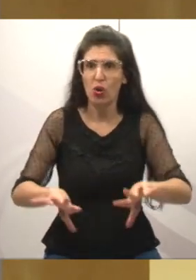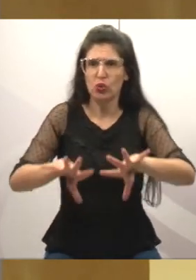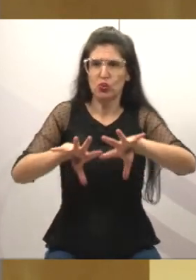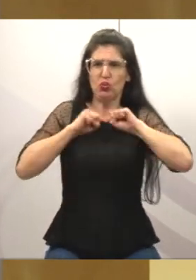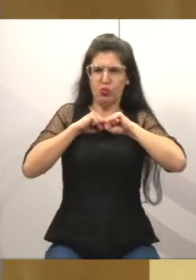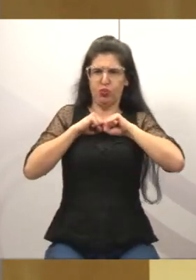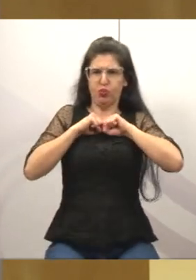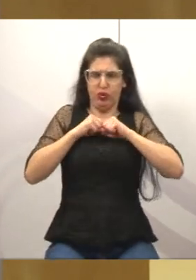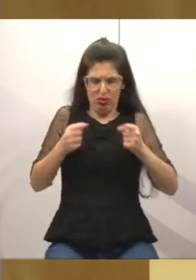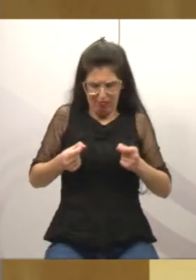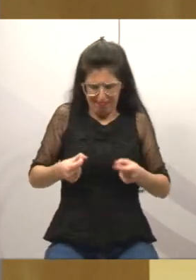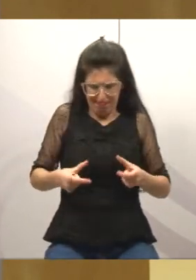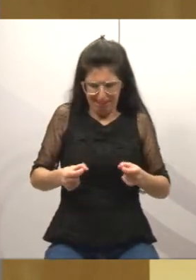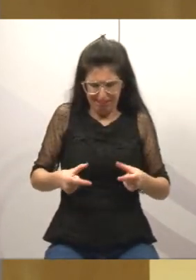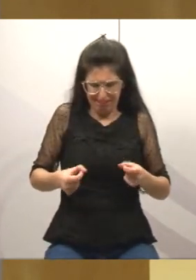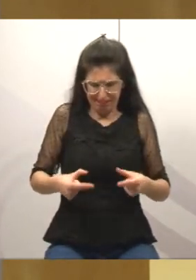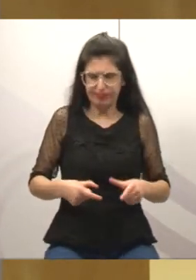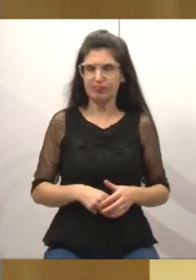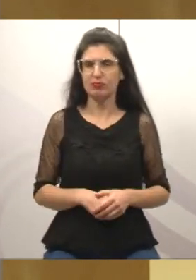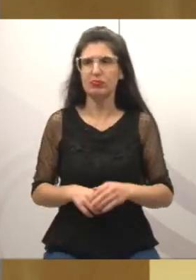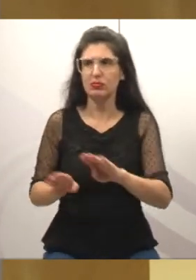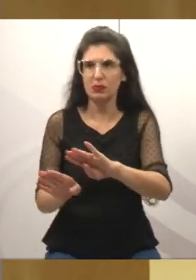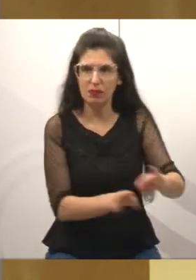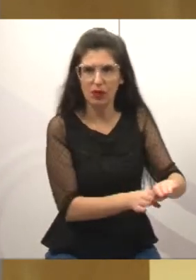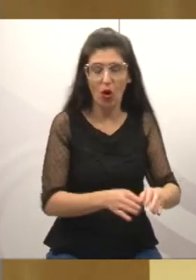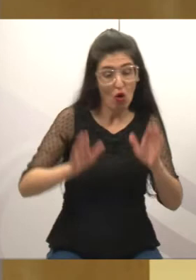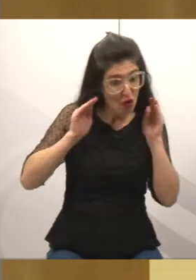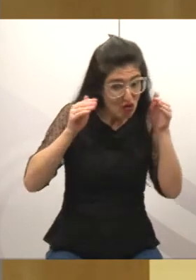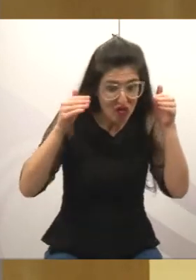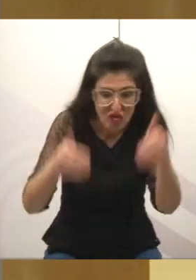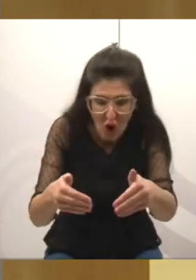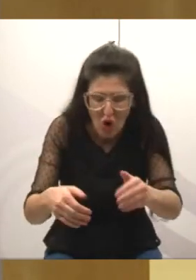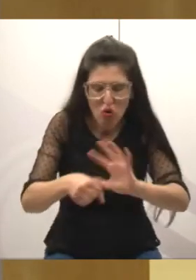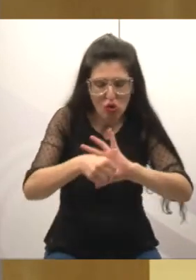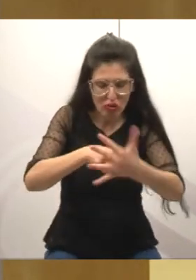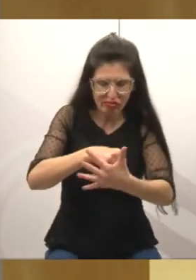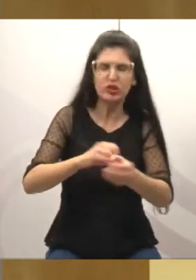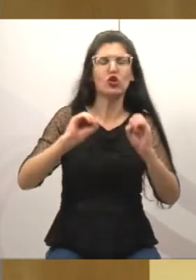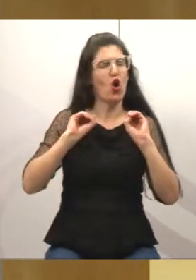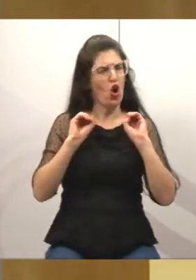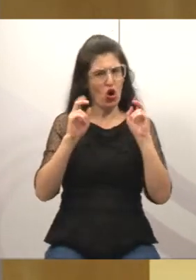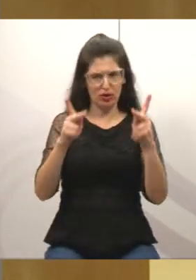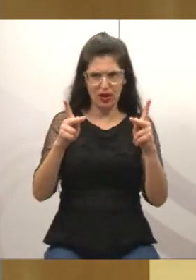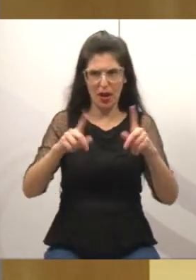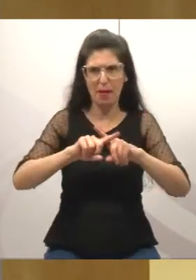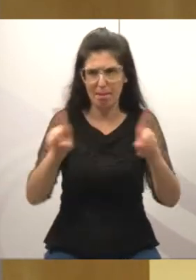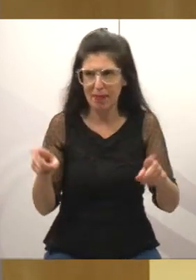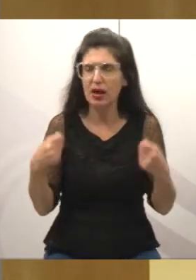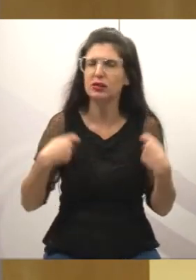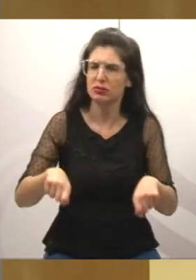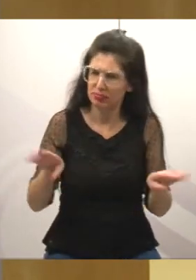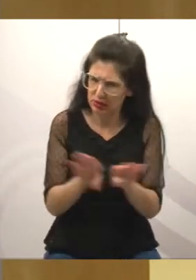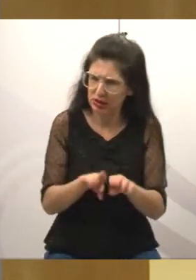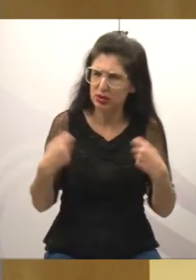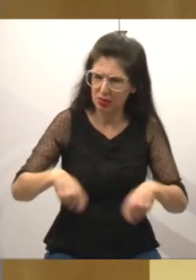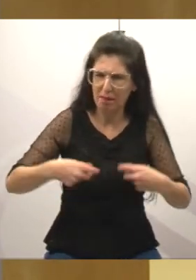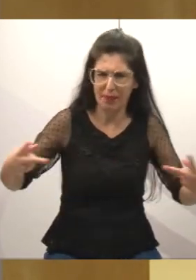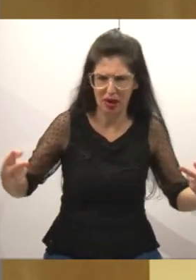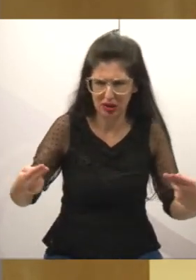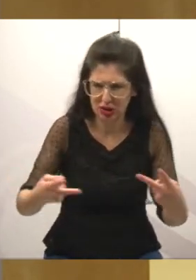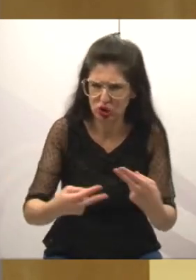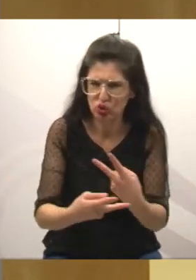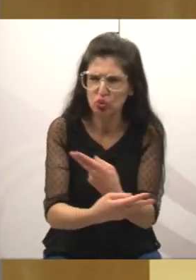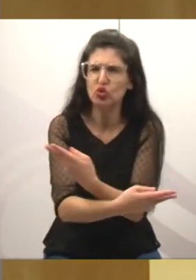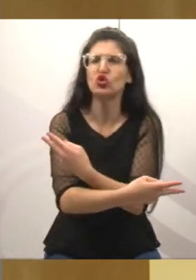equipamentos estão destinados ao COVID, mas outros também podem continuar a fazer as cirurgias eletivas, encontro muitas